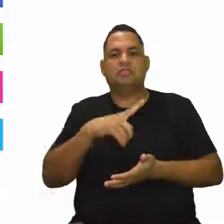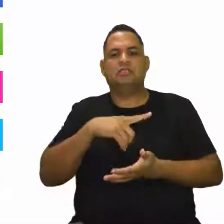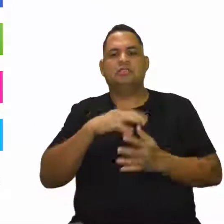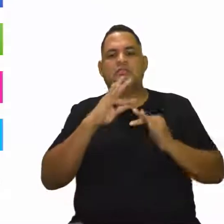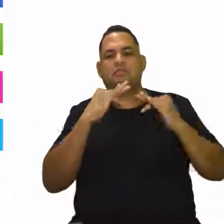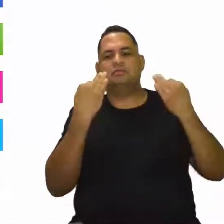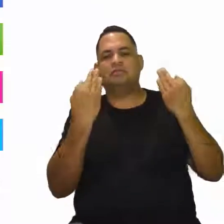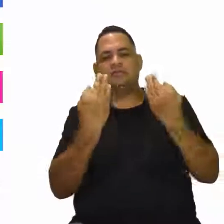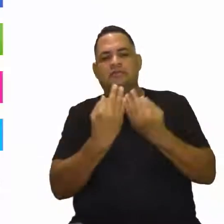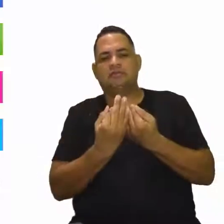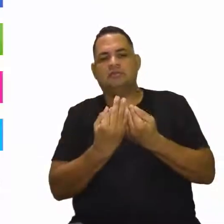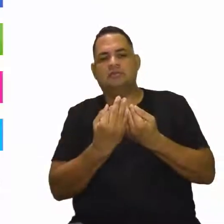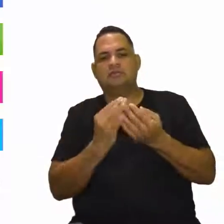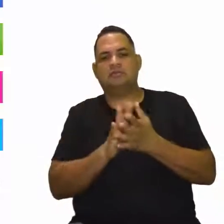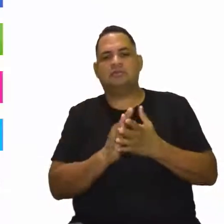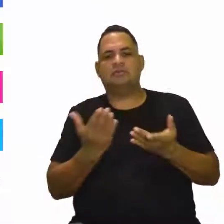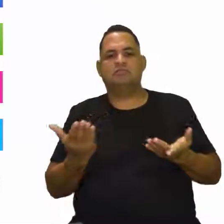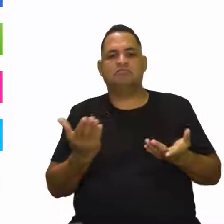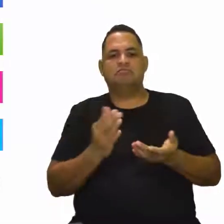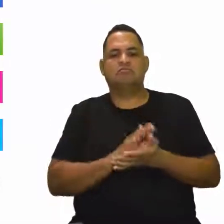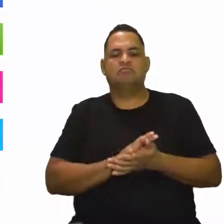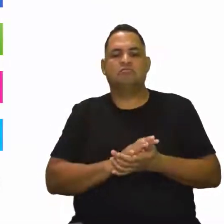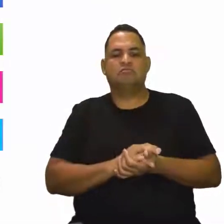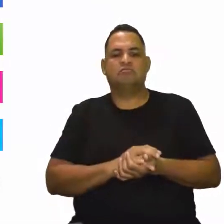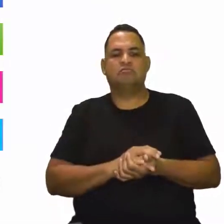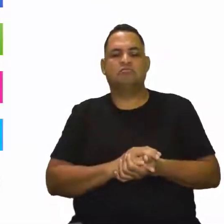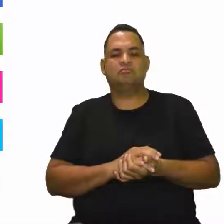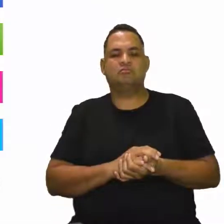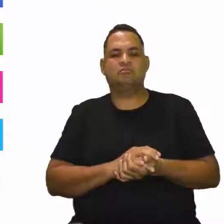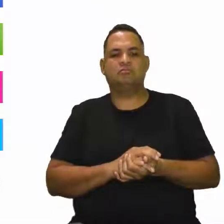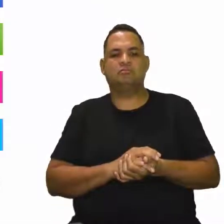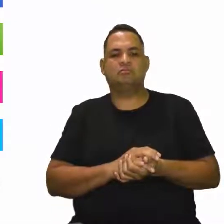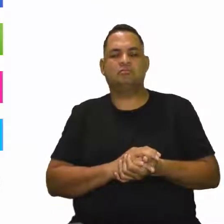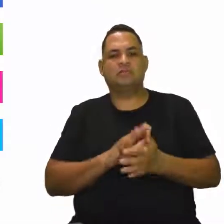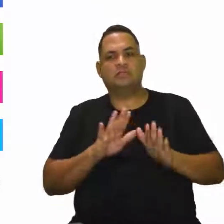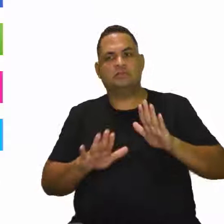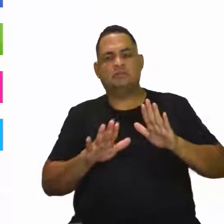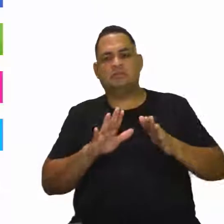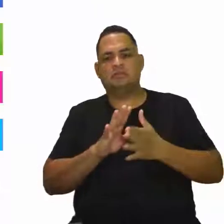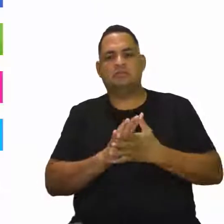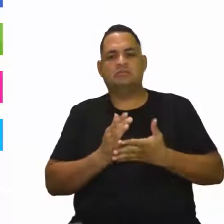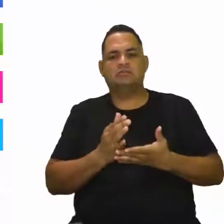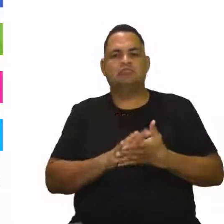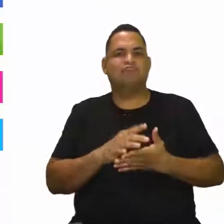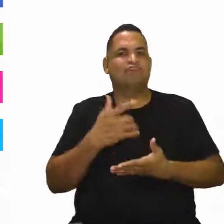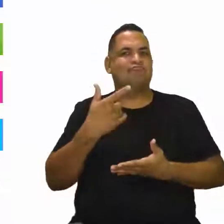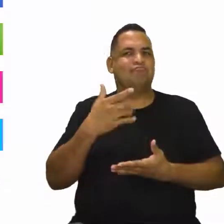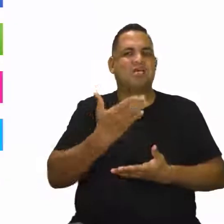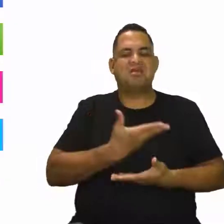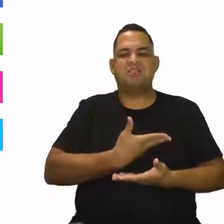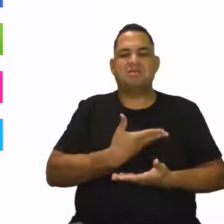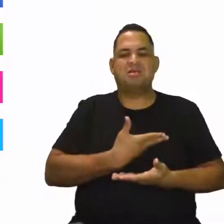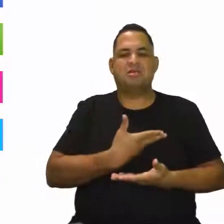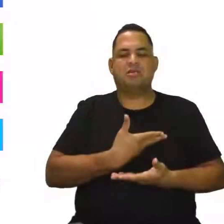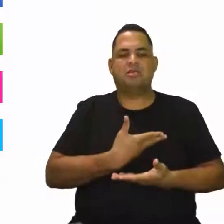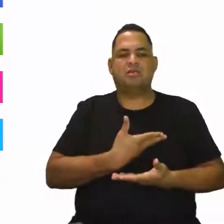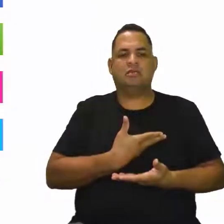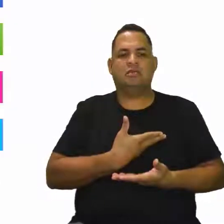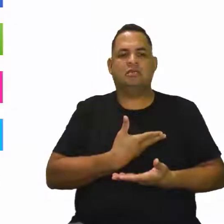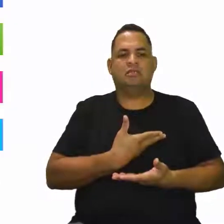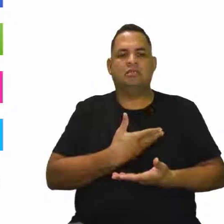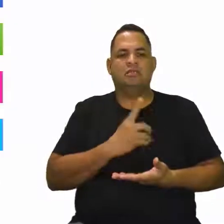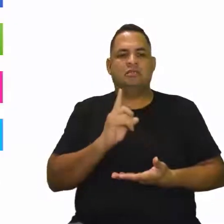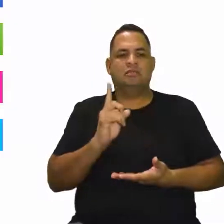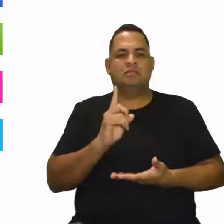consonância, essa soma aí entre os indivíduos, né? Às vezes, não tem, assim, tantos amigos, né? Mas isso não